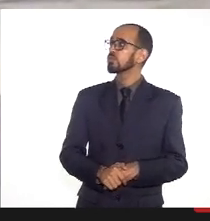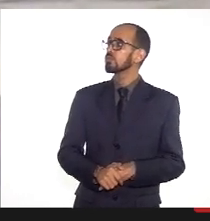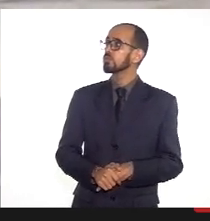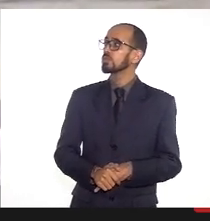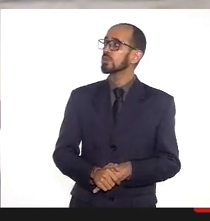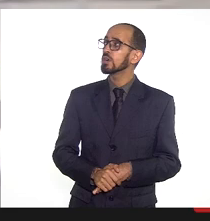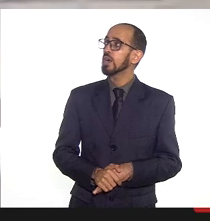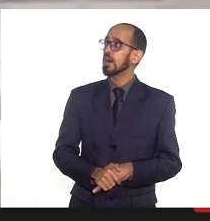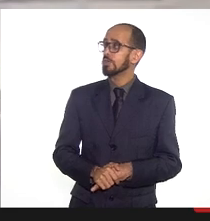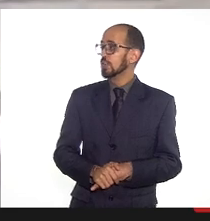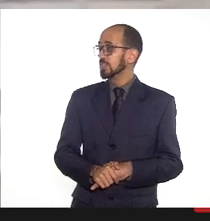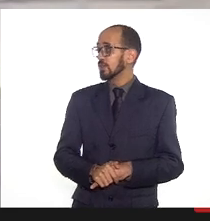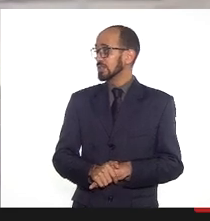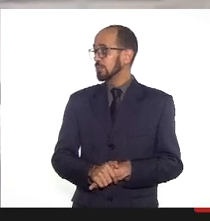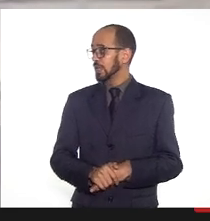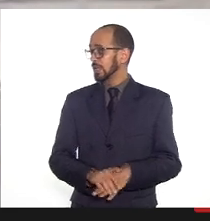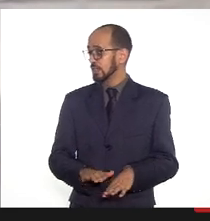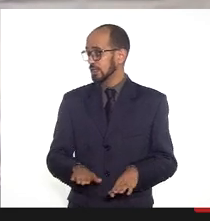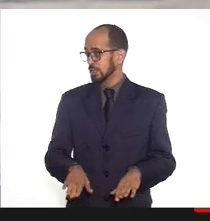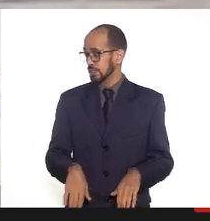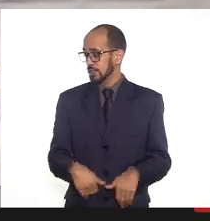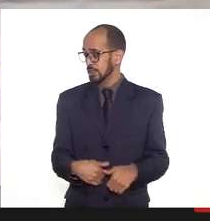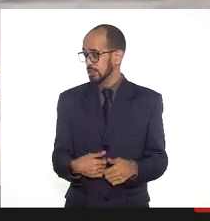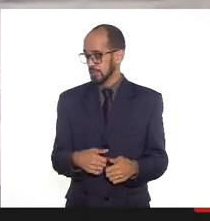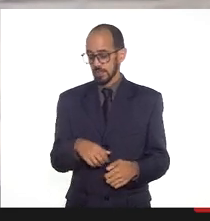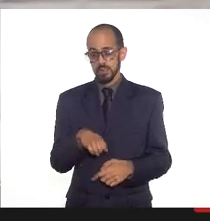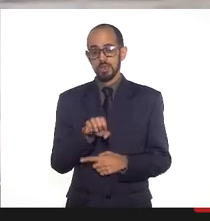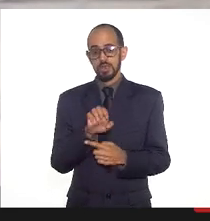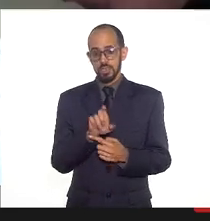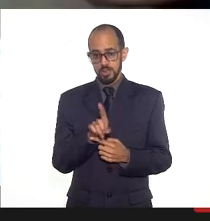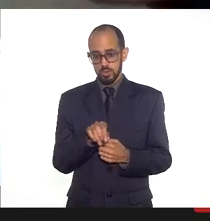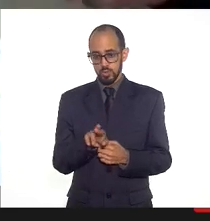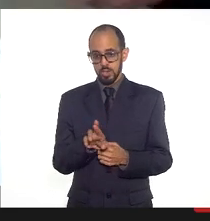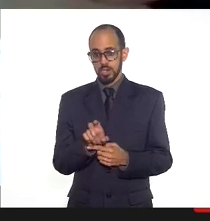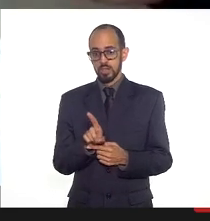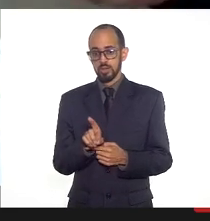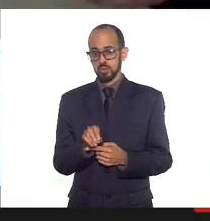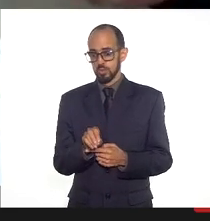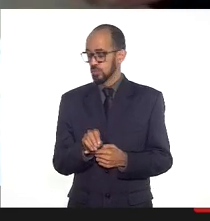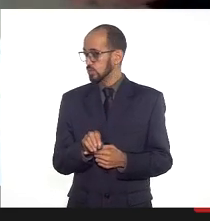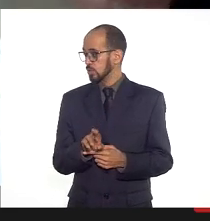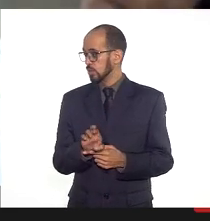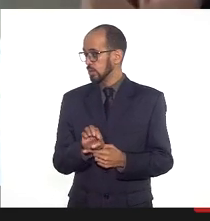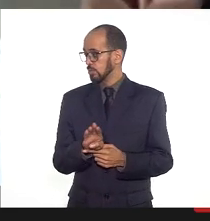Eduardo Rabeiro, tuberculose OS. A área, tuberculose.